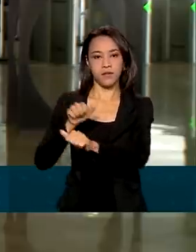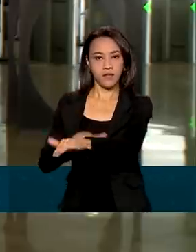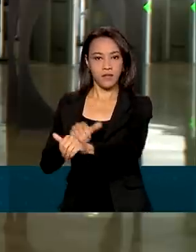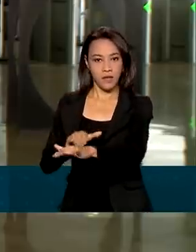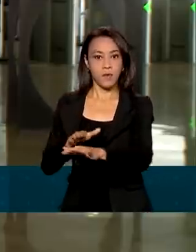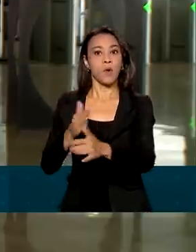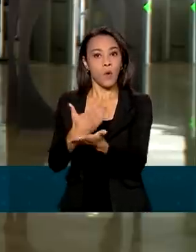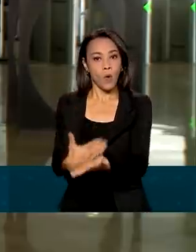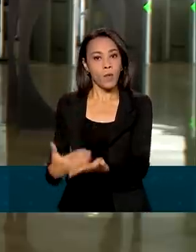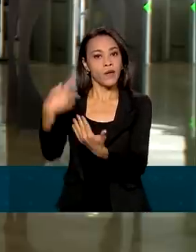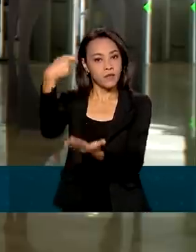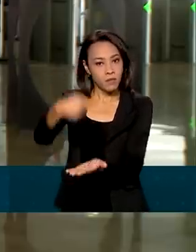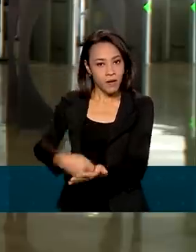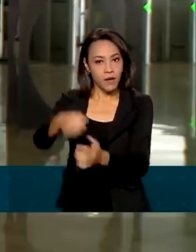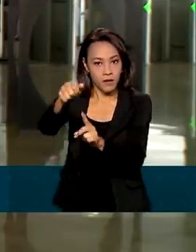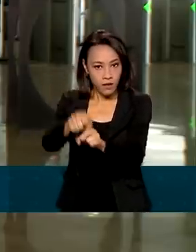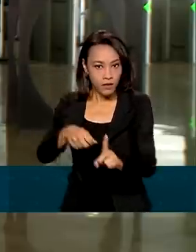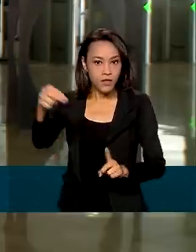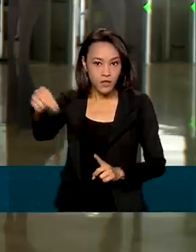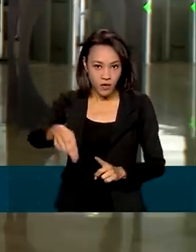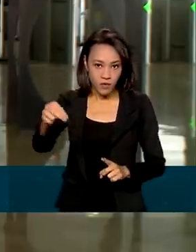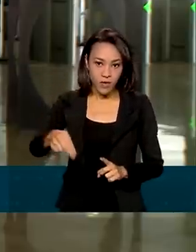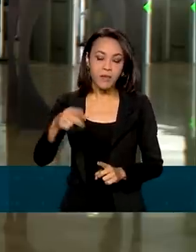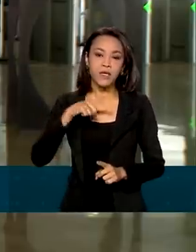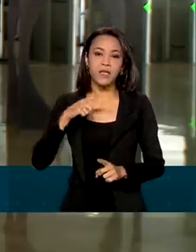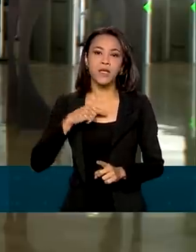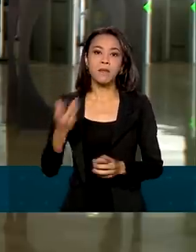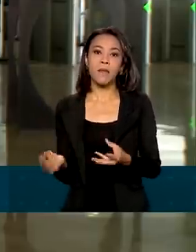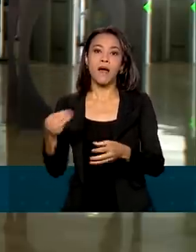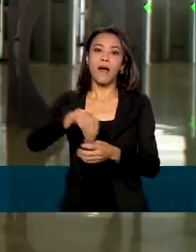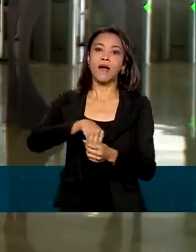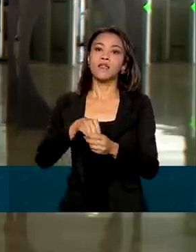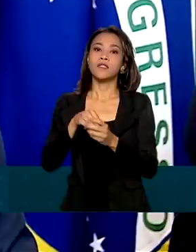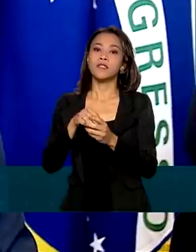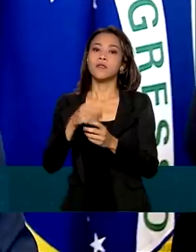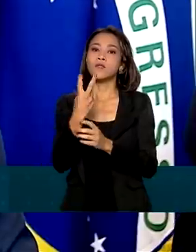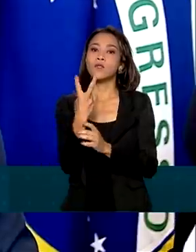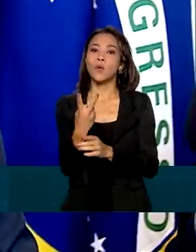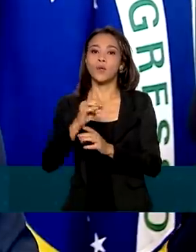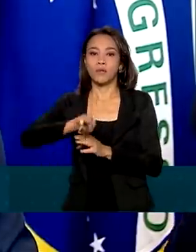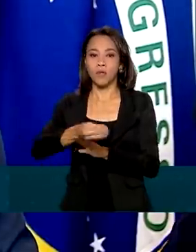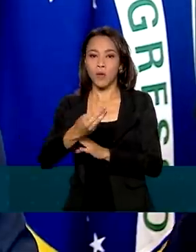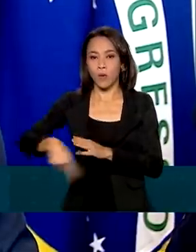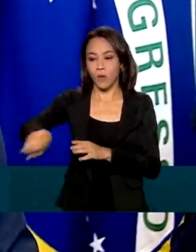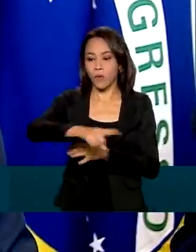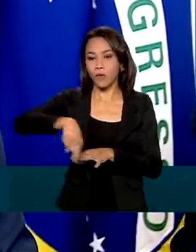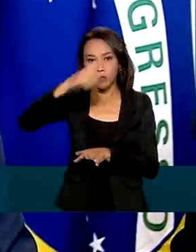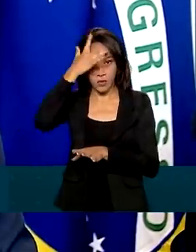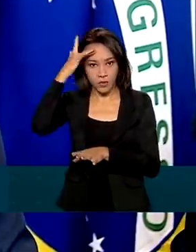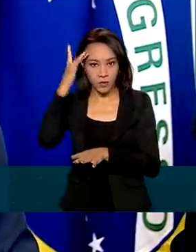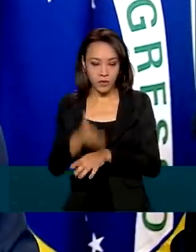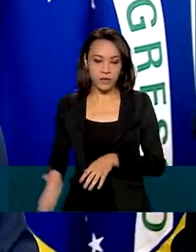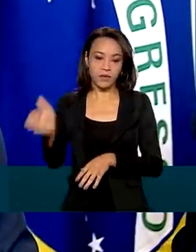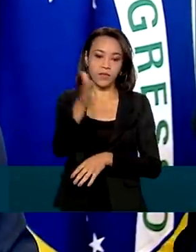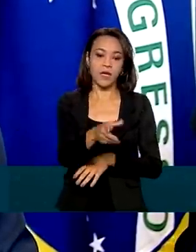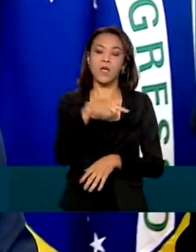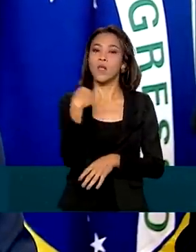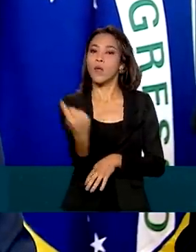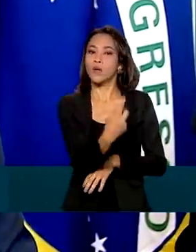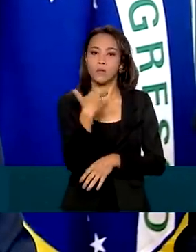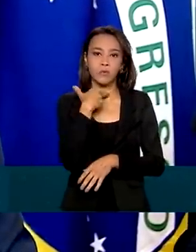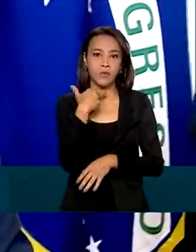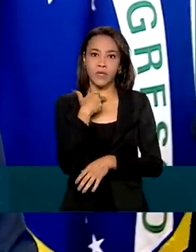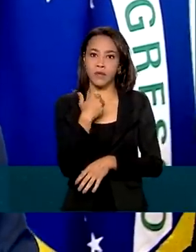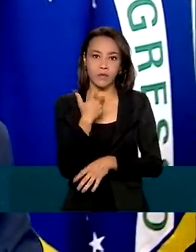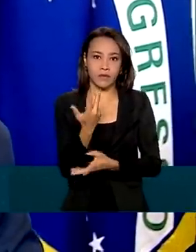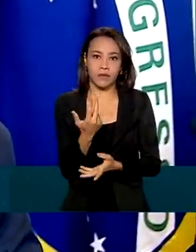pago em novembro e deve incluir mais 2 milhões de beneficiários. Nós não podemos deixar desassistidos exatamente os mais